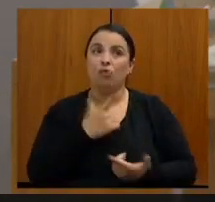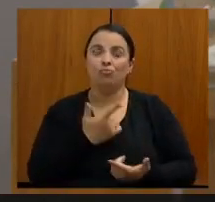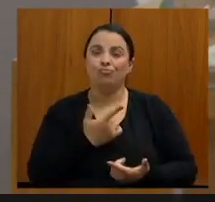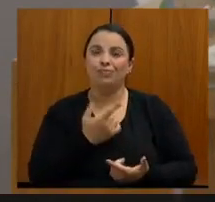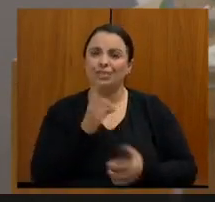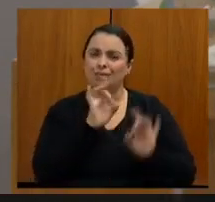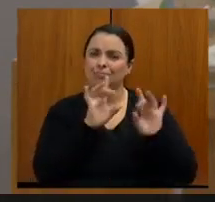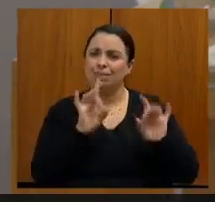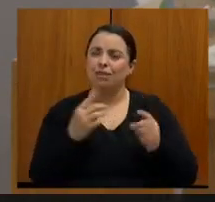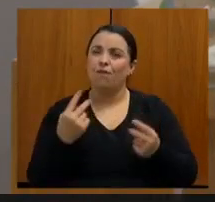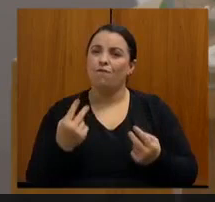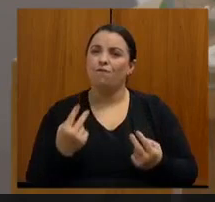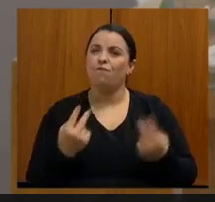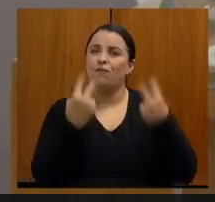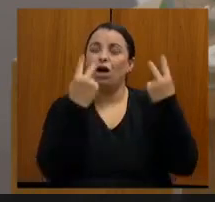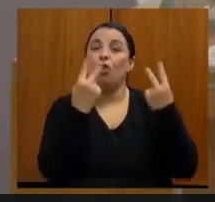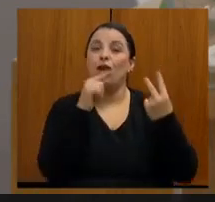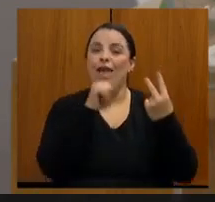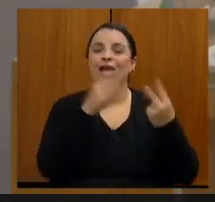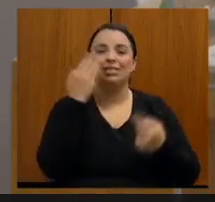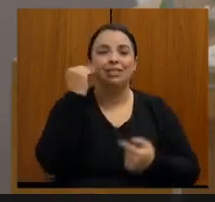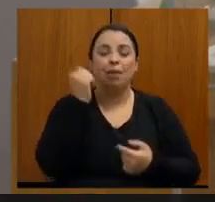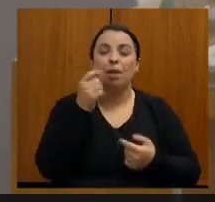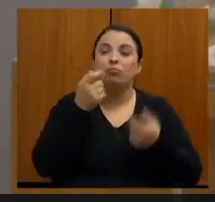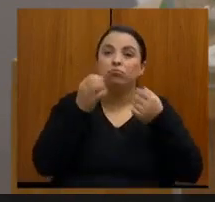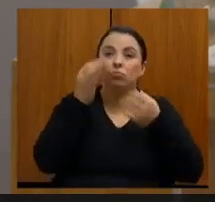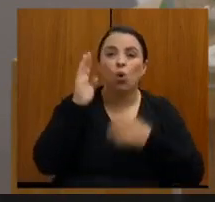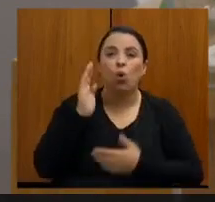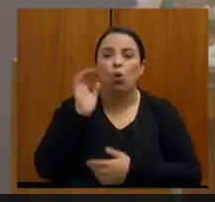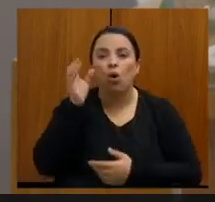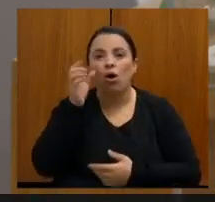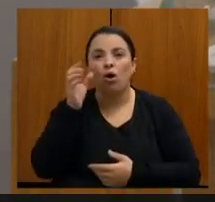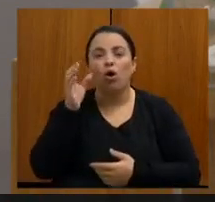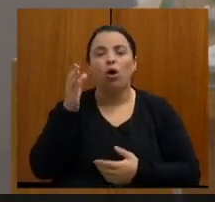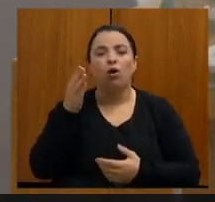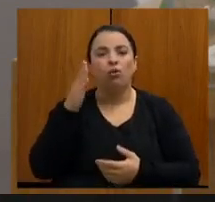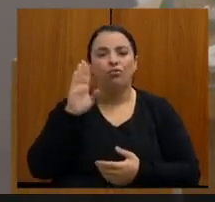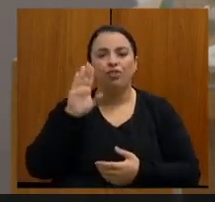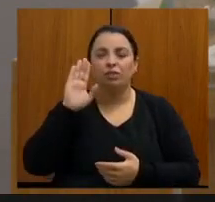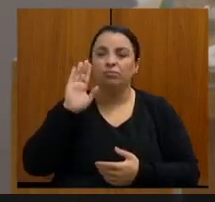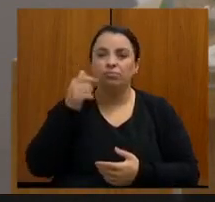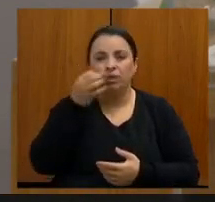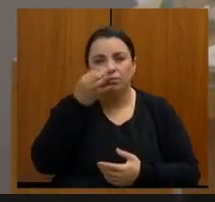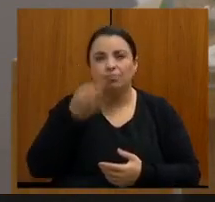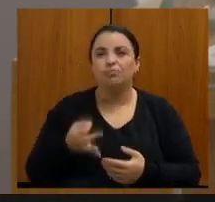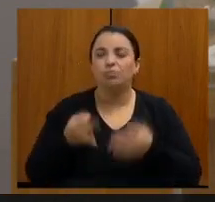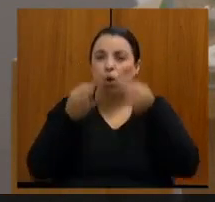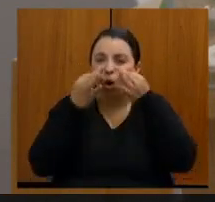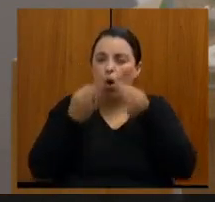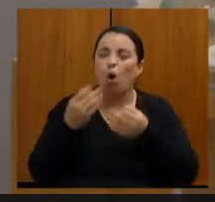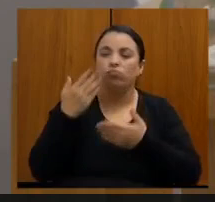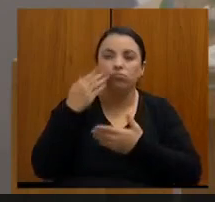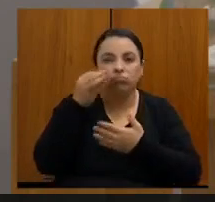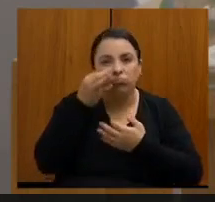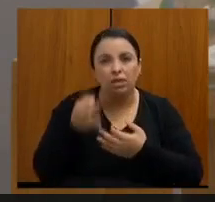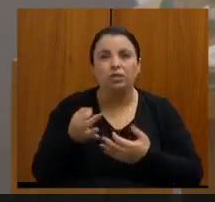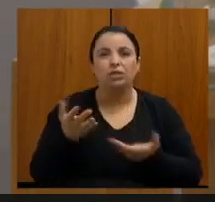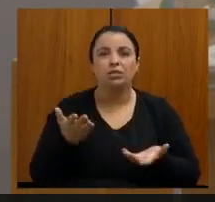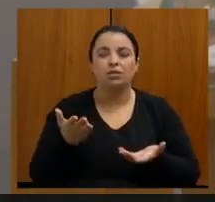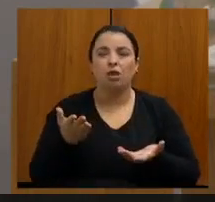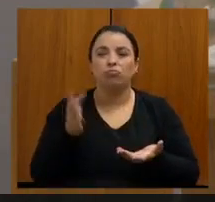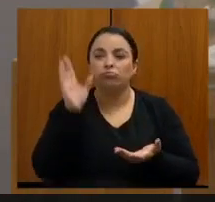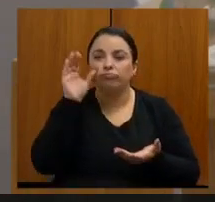e saber entender essas demandas que o nosso Estado todo coloca à frente à Secretaria. Ele tem uma equipe